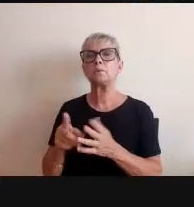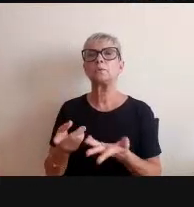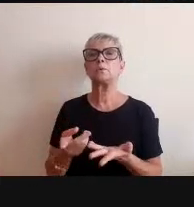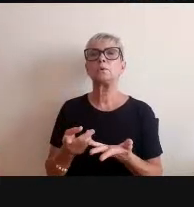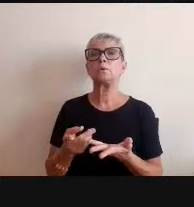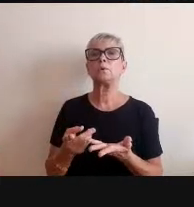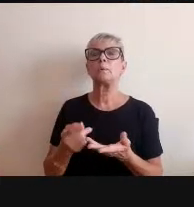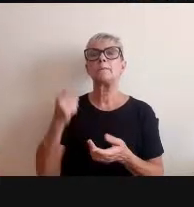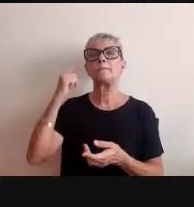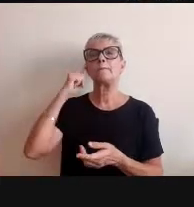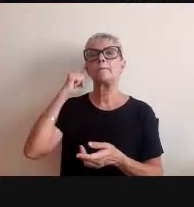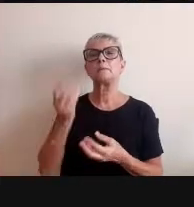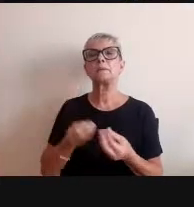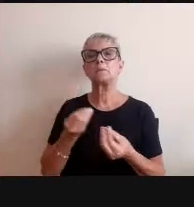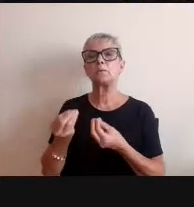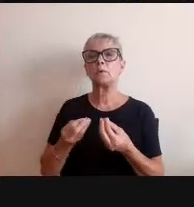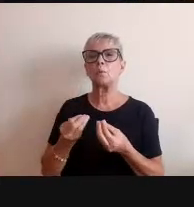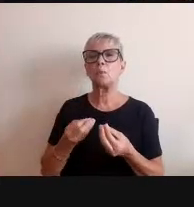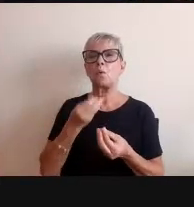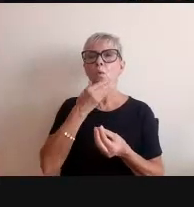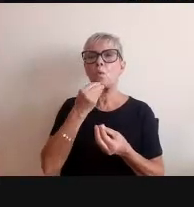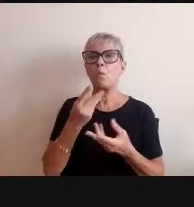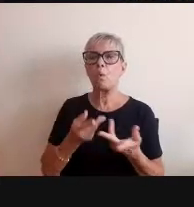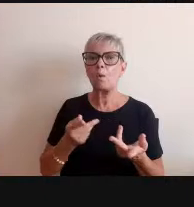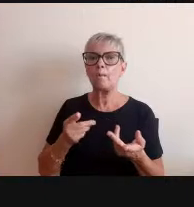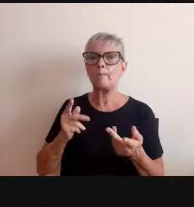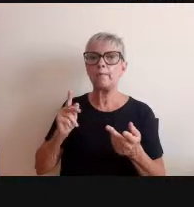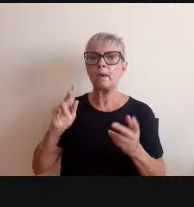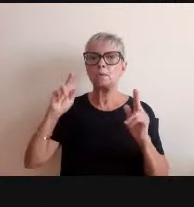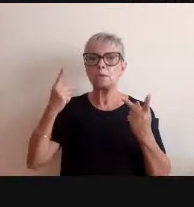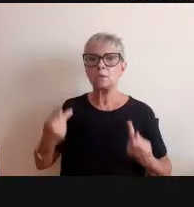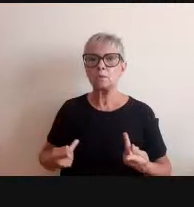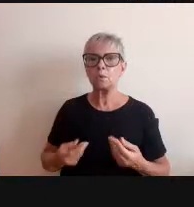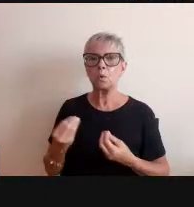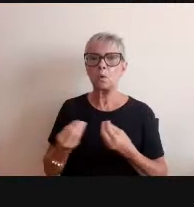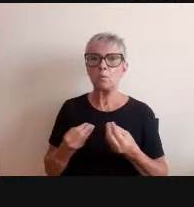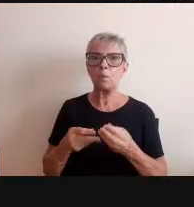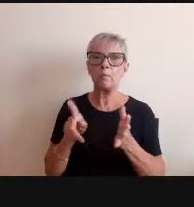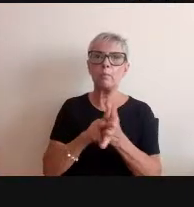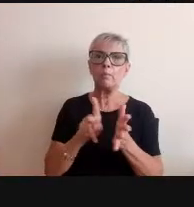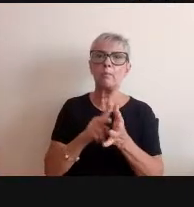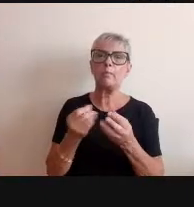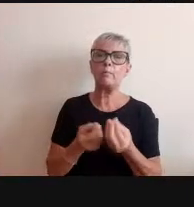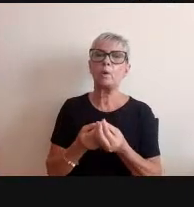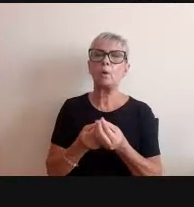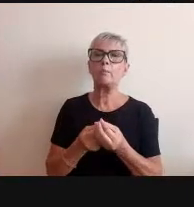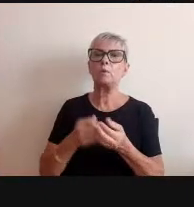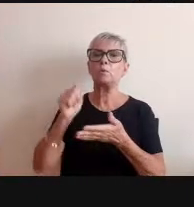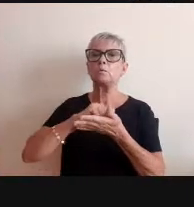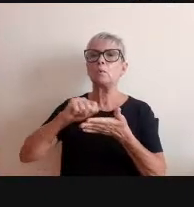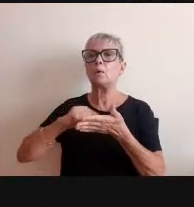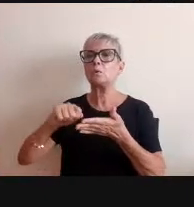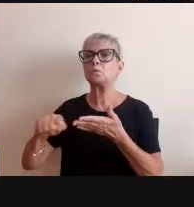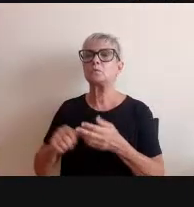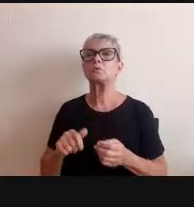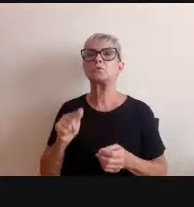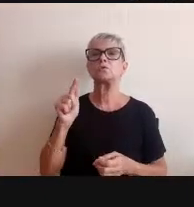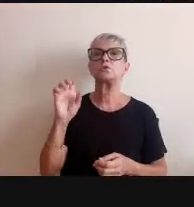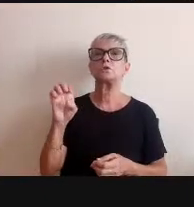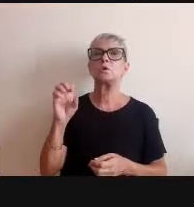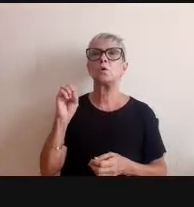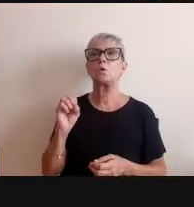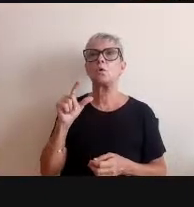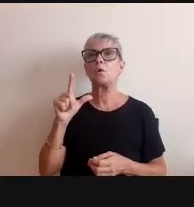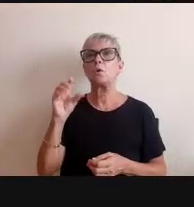pensado como um homem como um ator geológico e um autor muito letal né